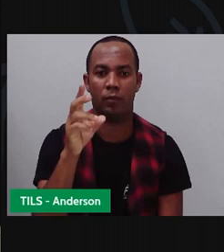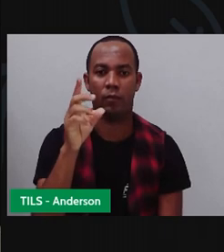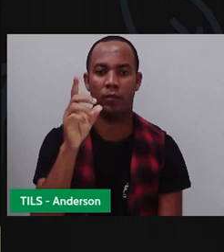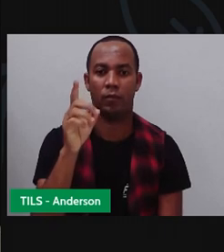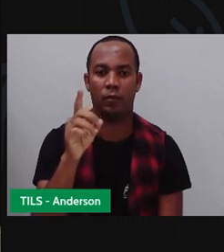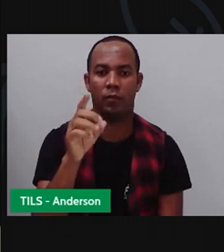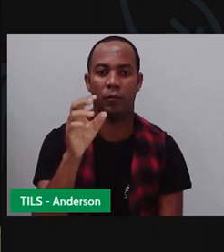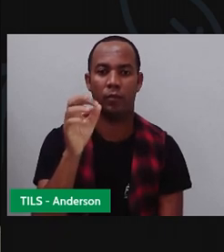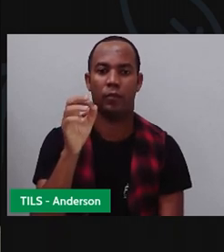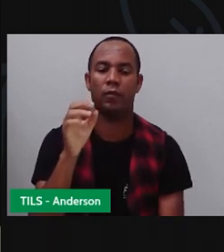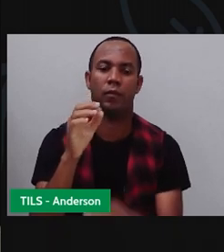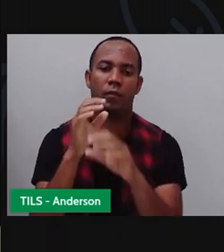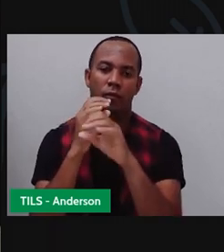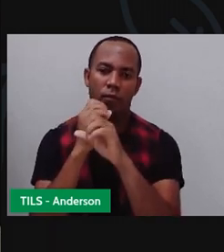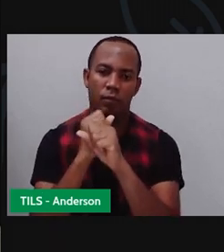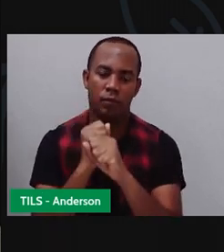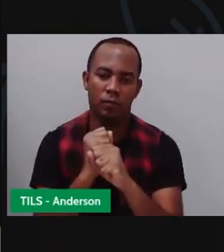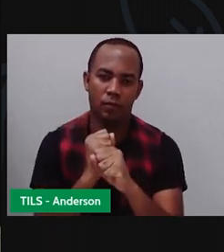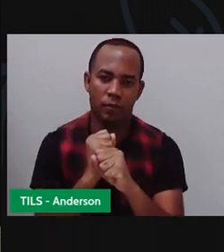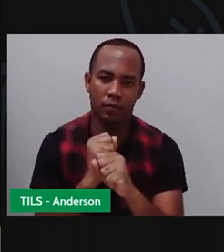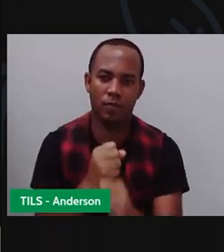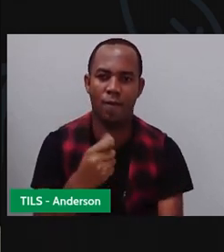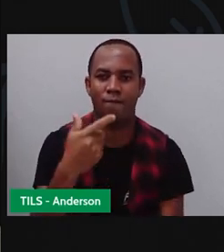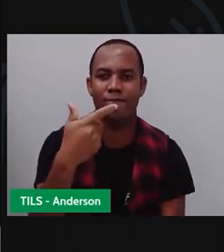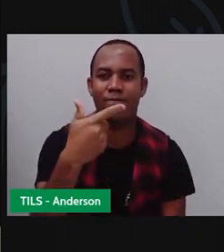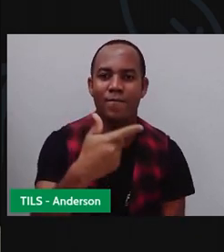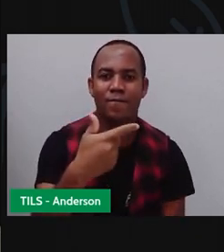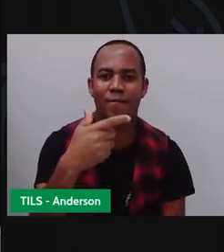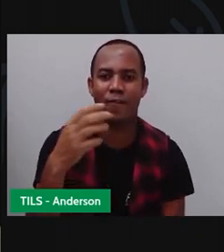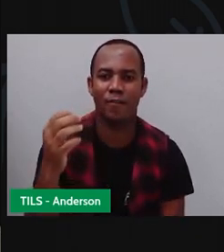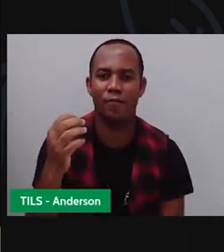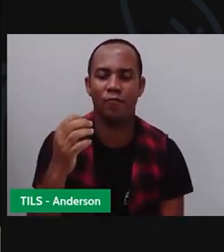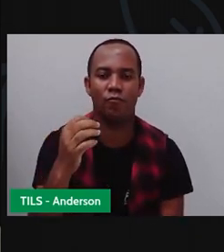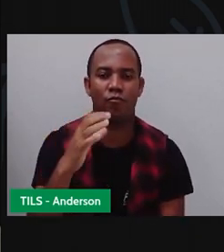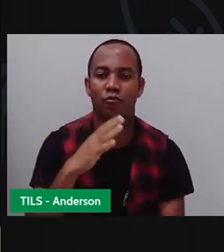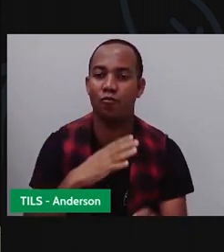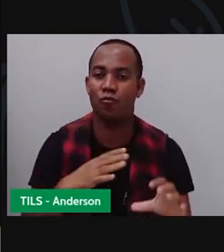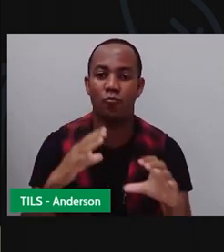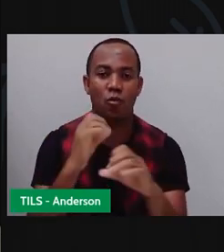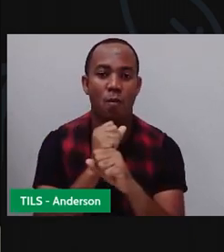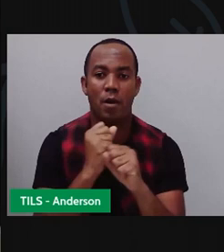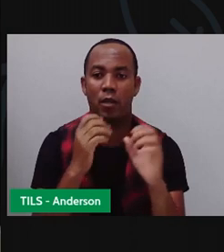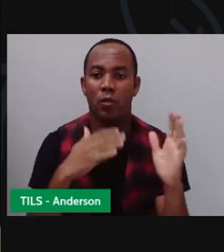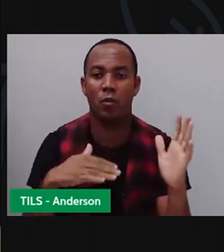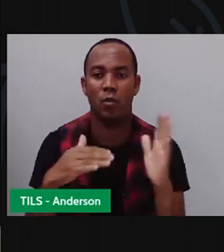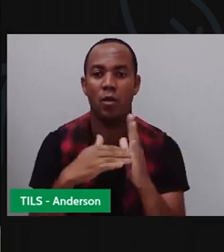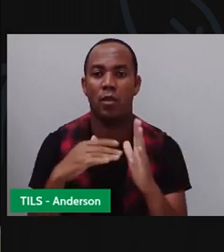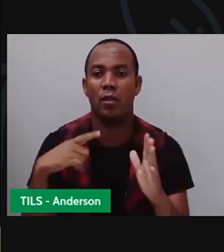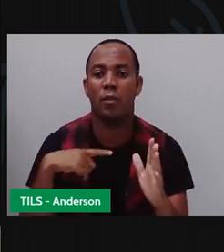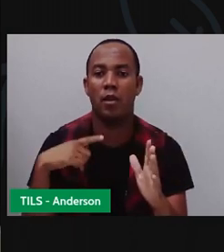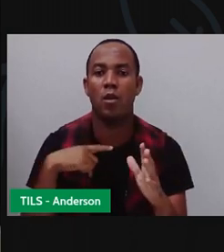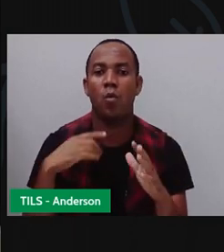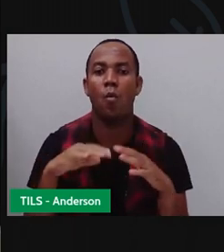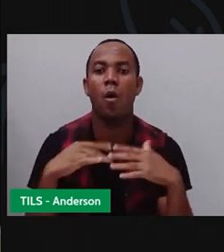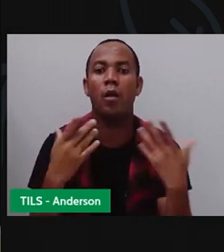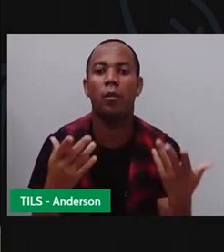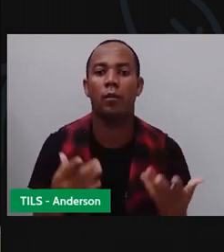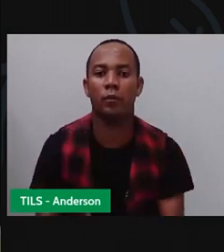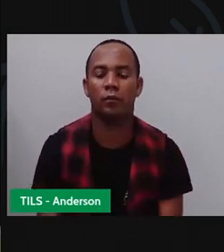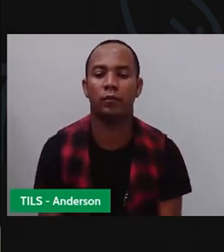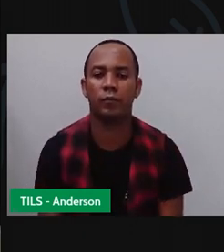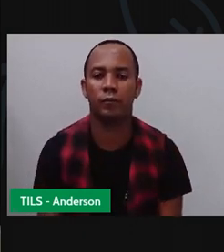Dezessete, dezoito, dezenove, vinte. Então, olha o total. Aqui, eu tive quantos quadrinhos? Olha só. Ó,